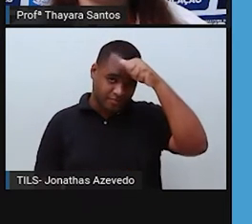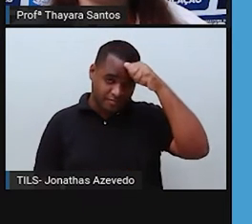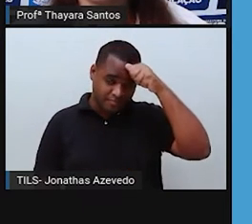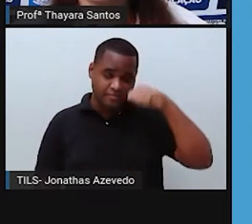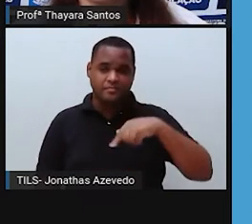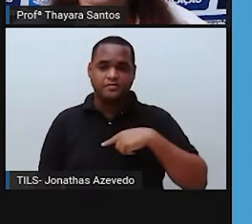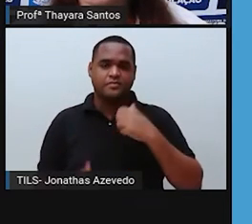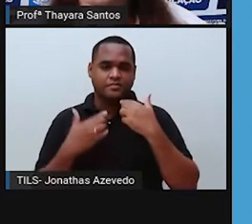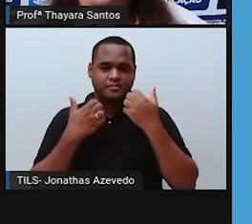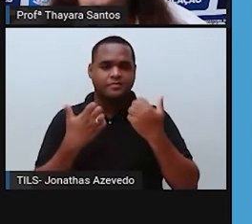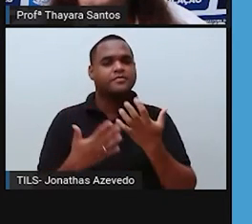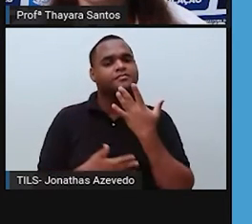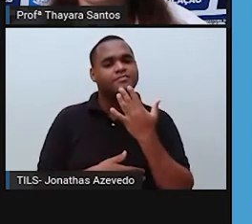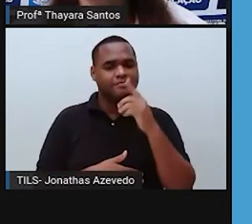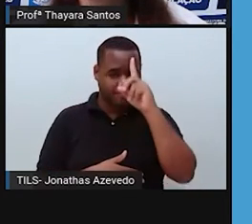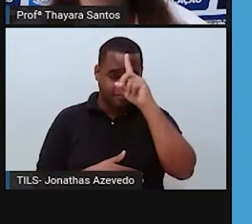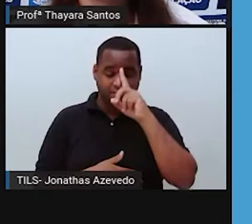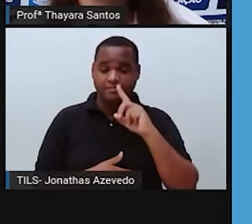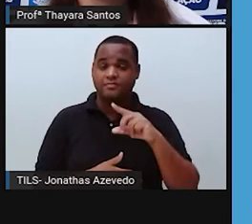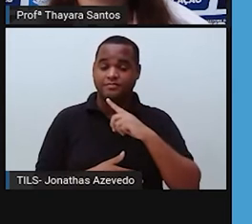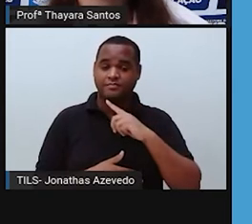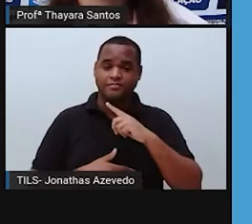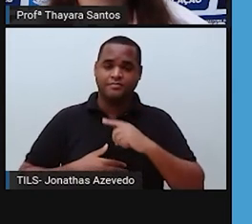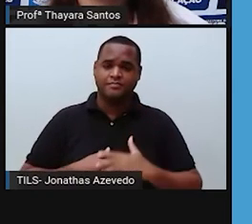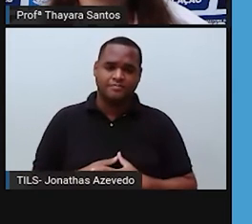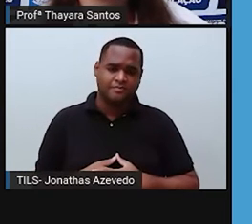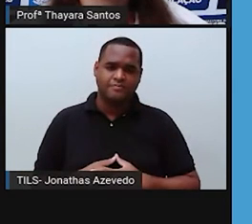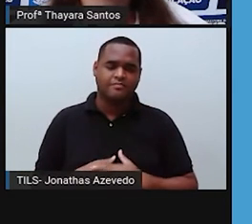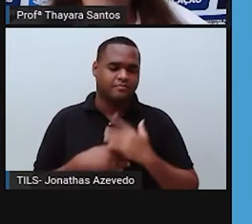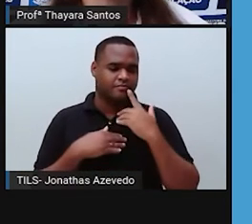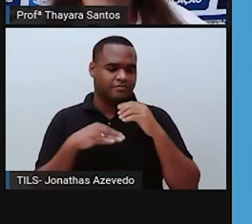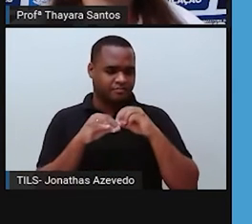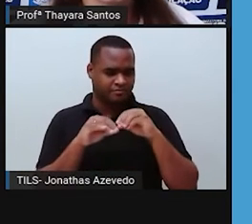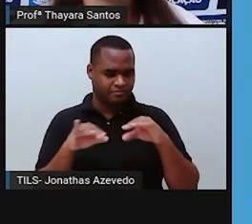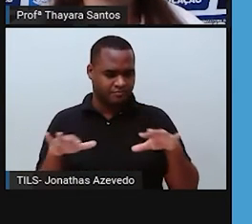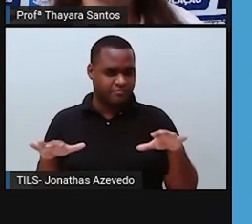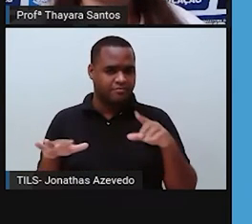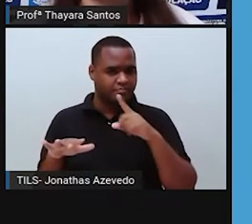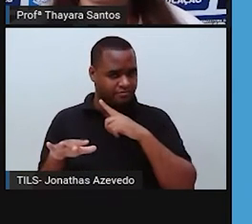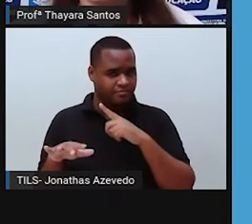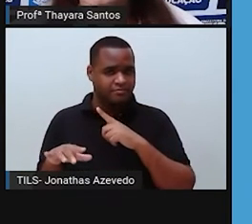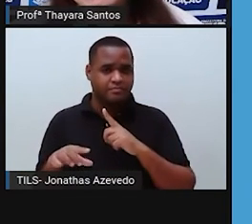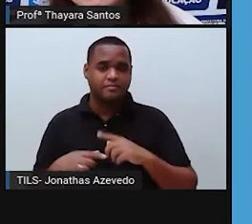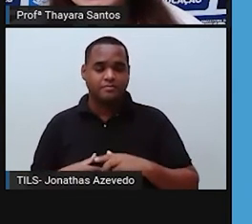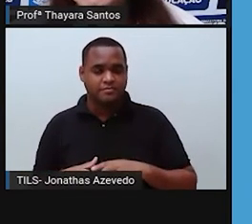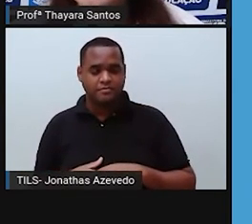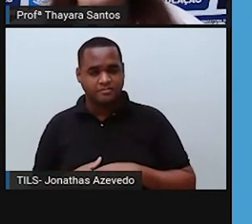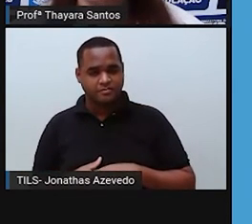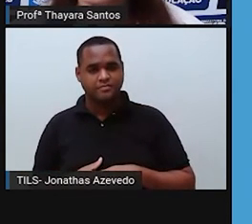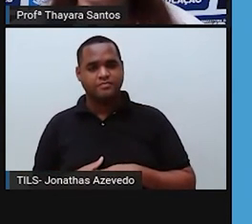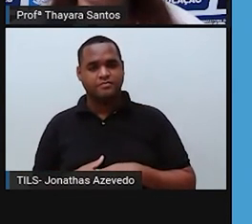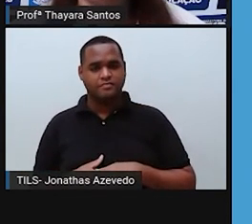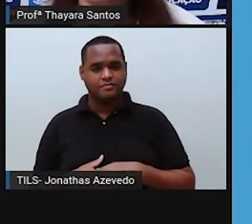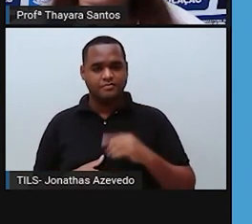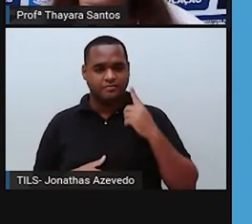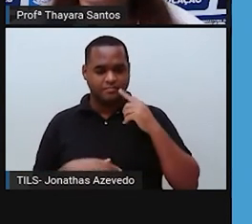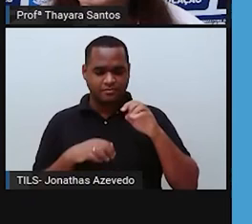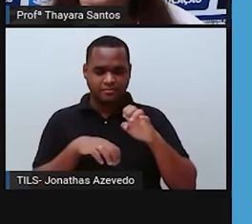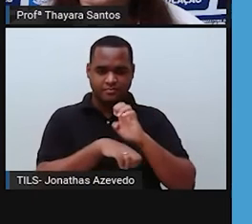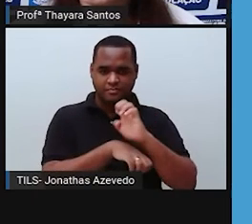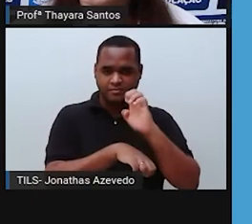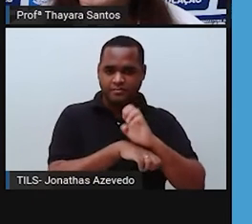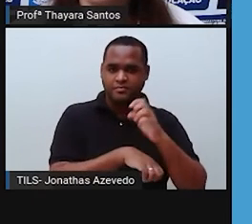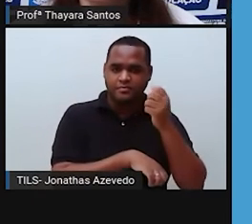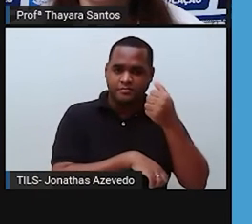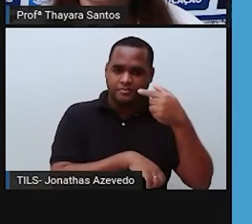no mapa por essa coloração amarelada e ele se estende por 17 estados brasileiros. Então, ele vai desde